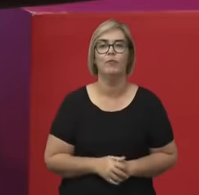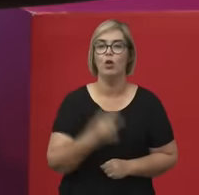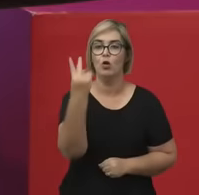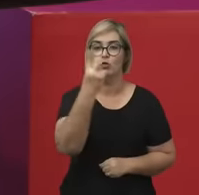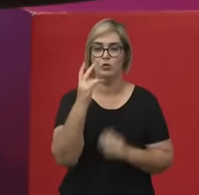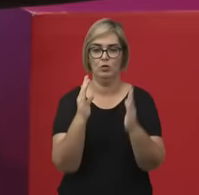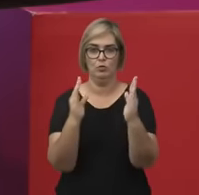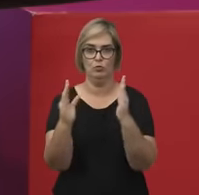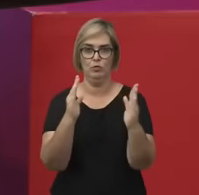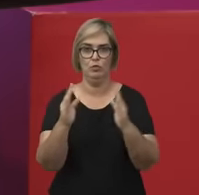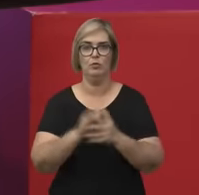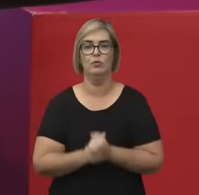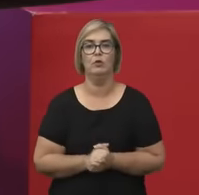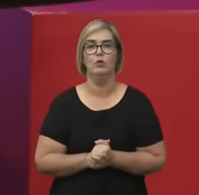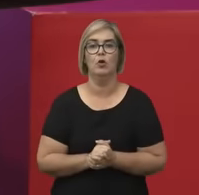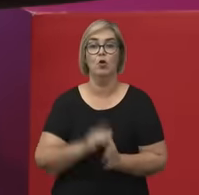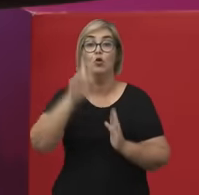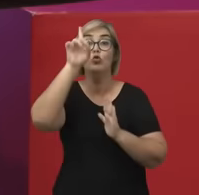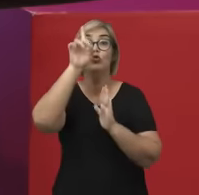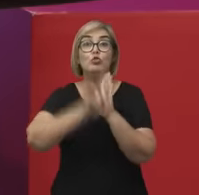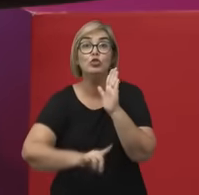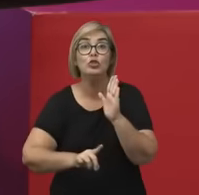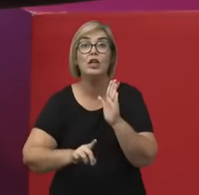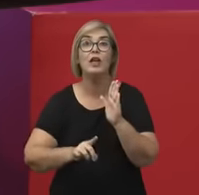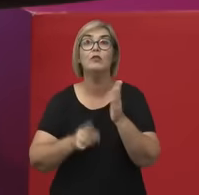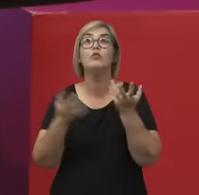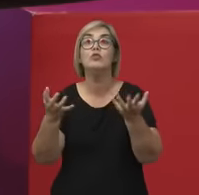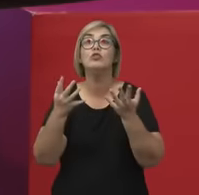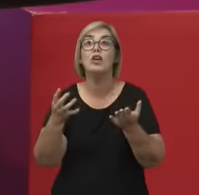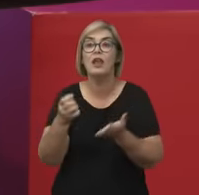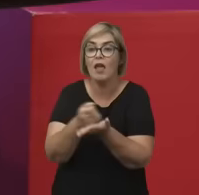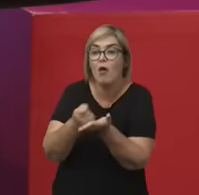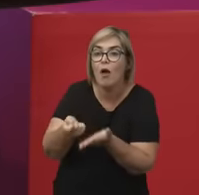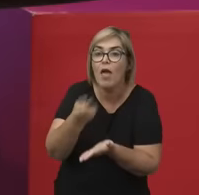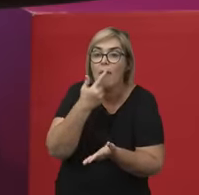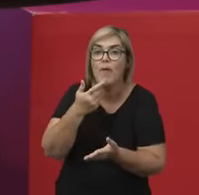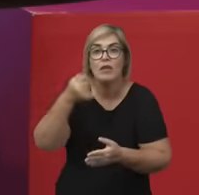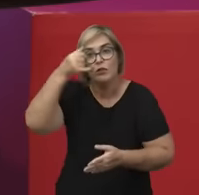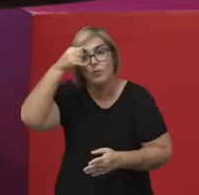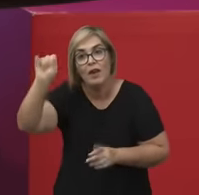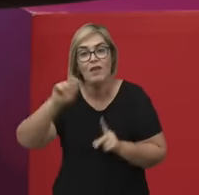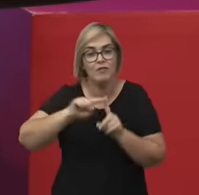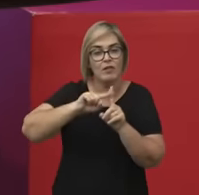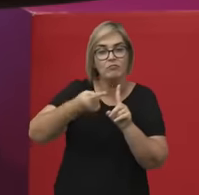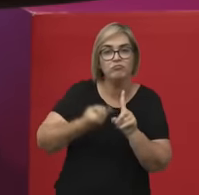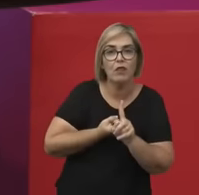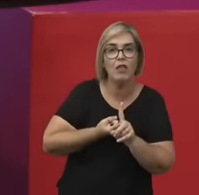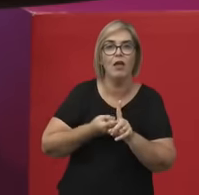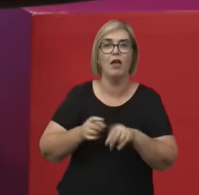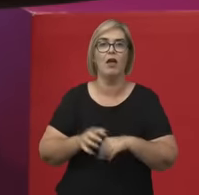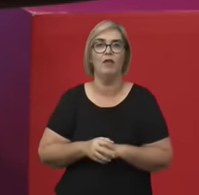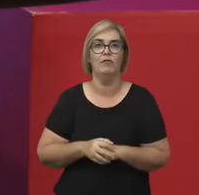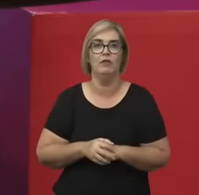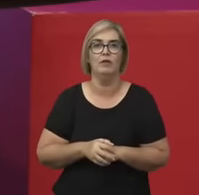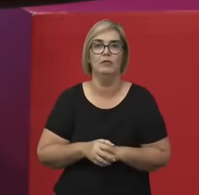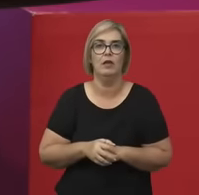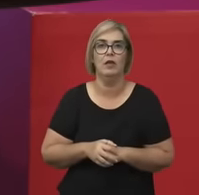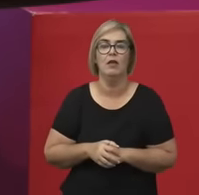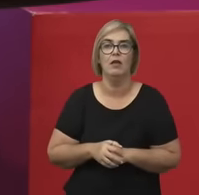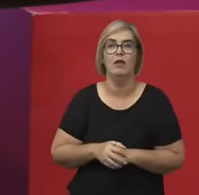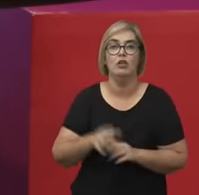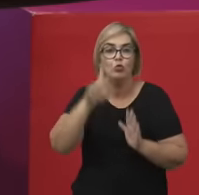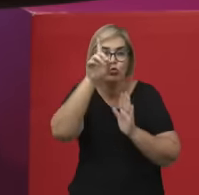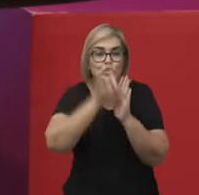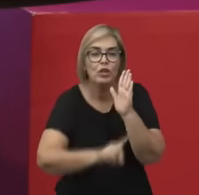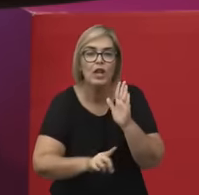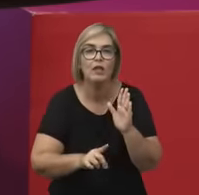reprodutivos, o momento da pílula anticoncepcional, o poder sobre o próprio corpo, direitos sexuais, né? De